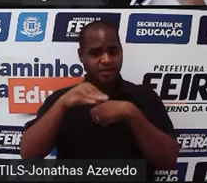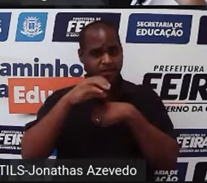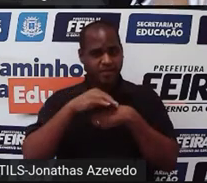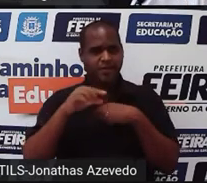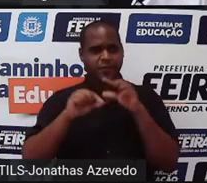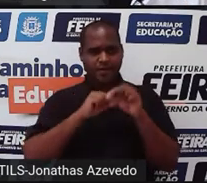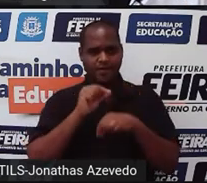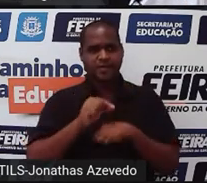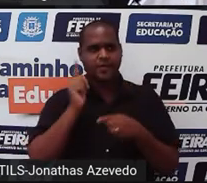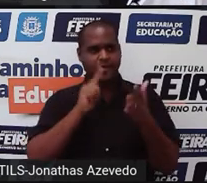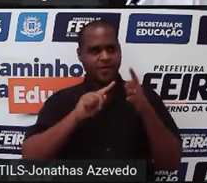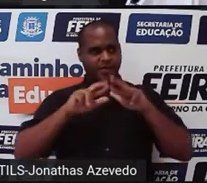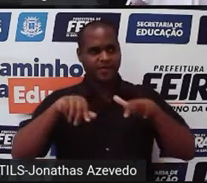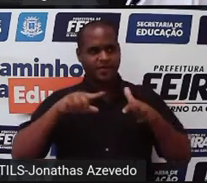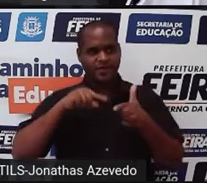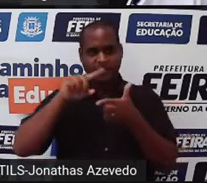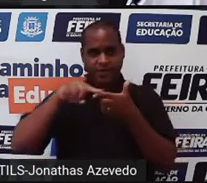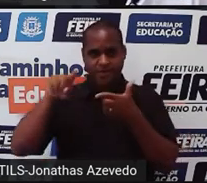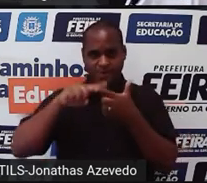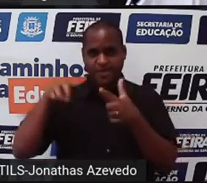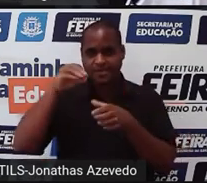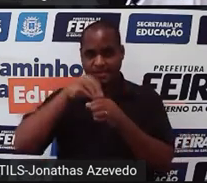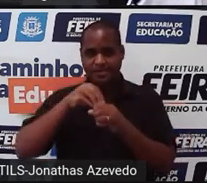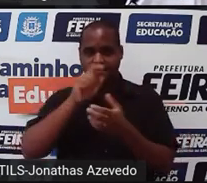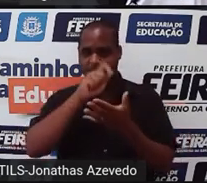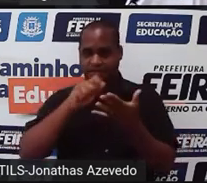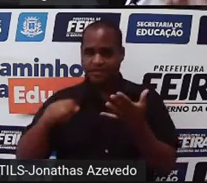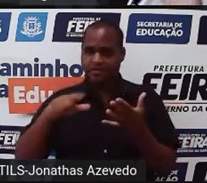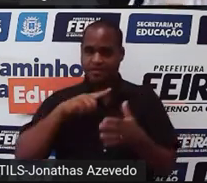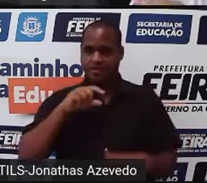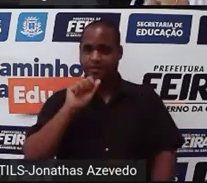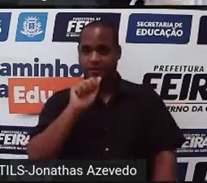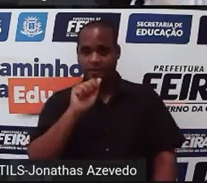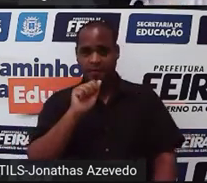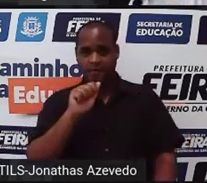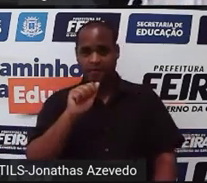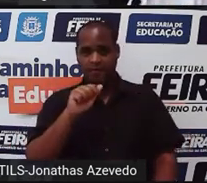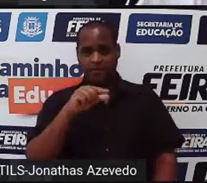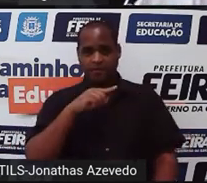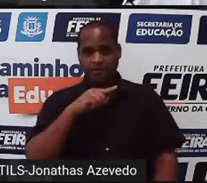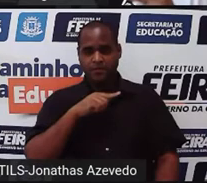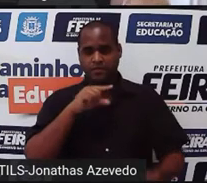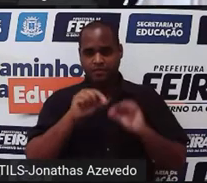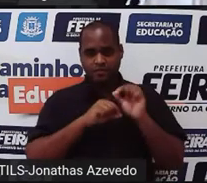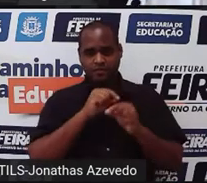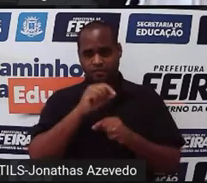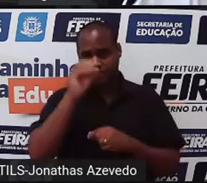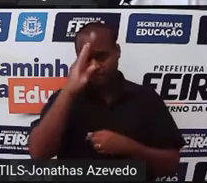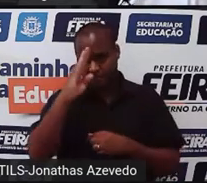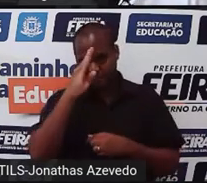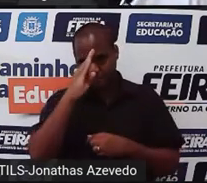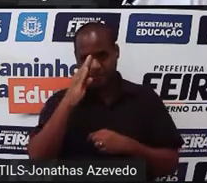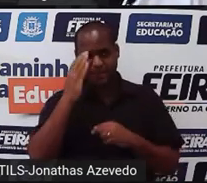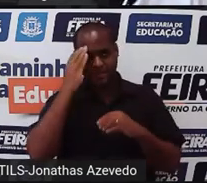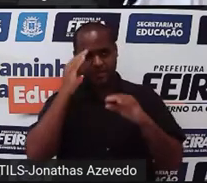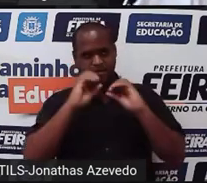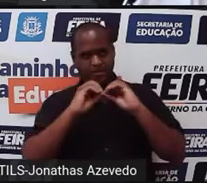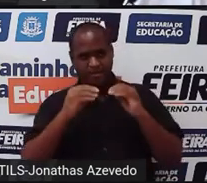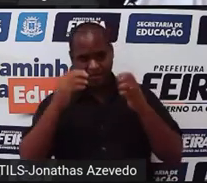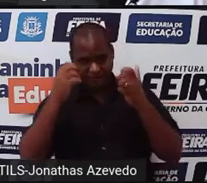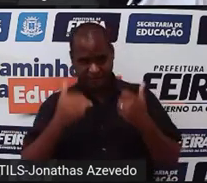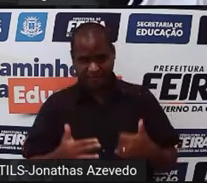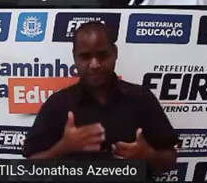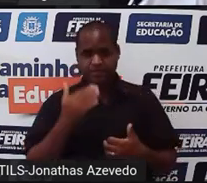conseguir tirar do problema. Então, vou anotar ali, na letra A, o que é é de principal? Entender que você vai